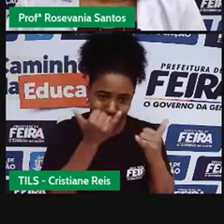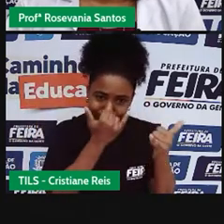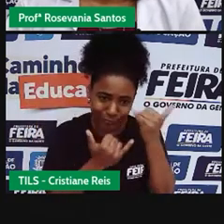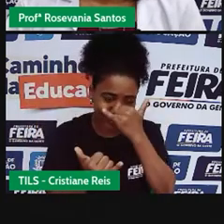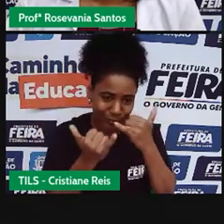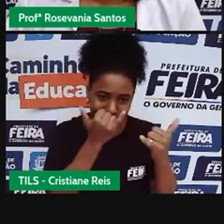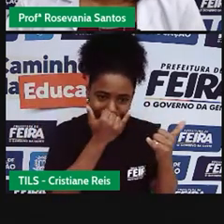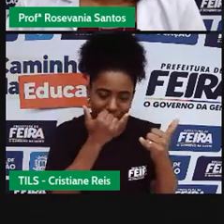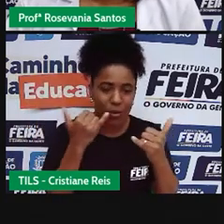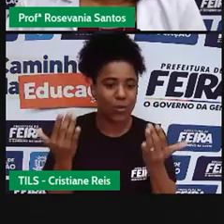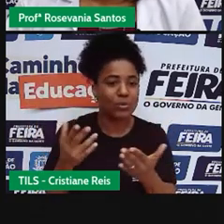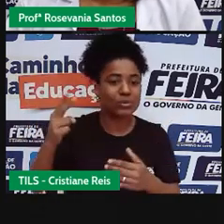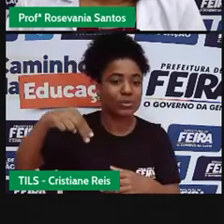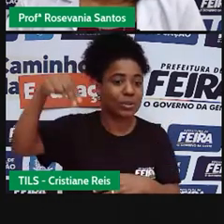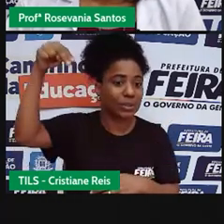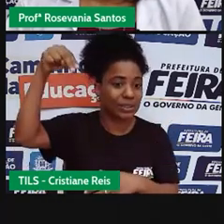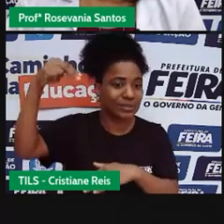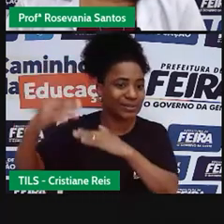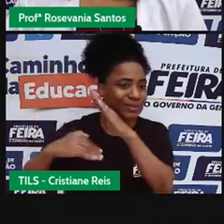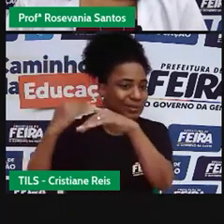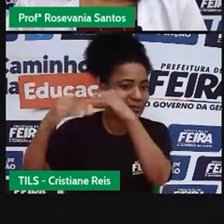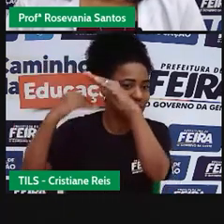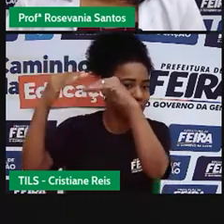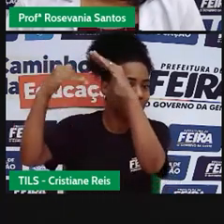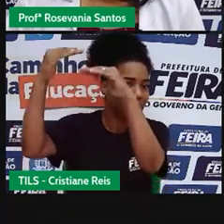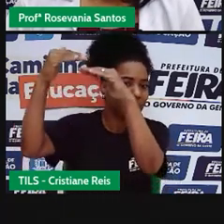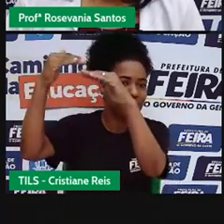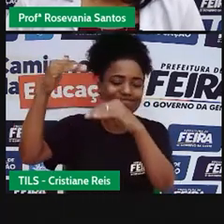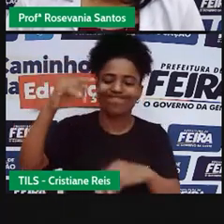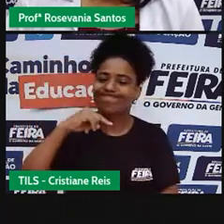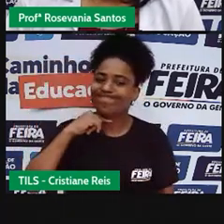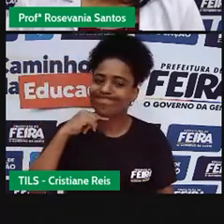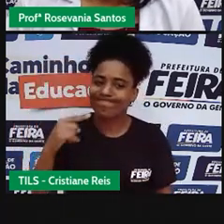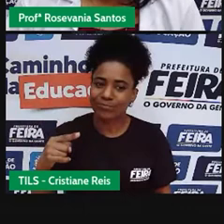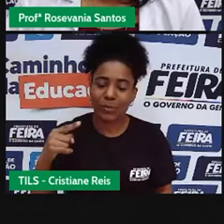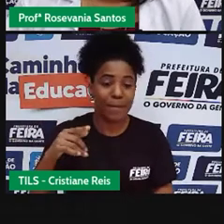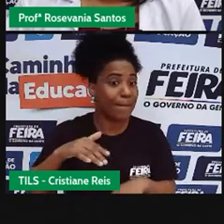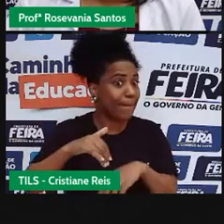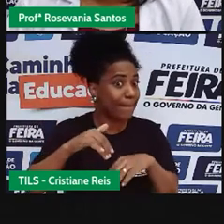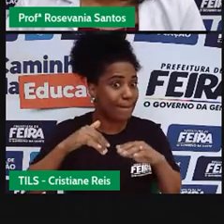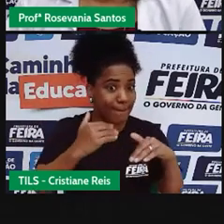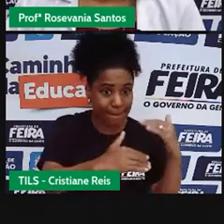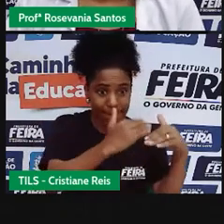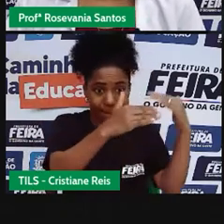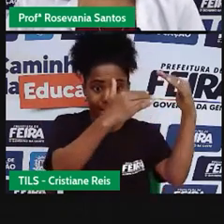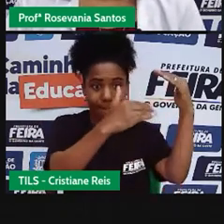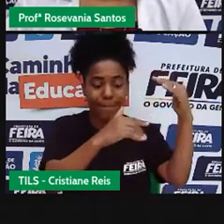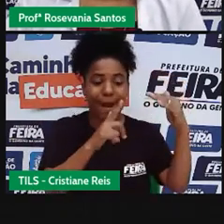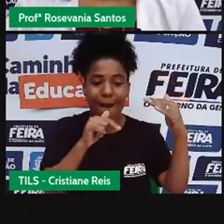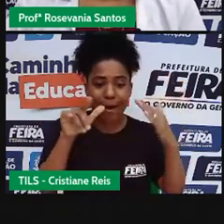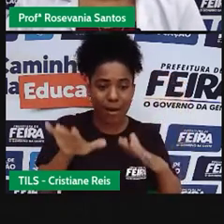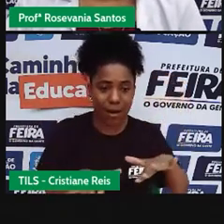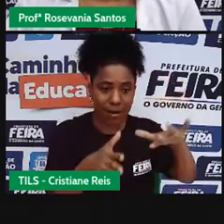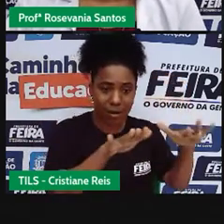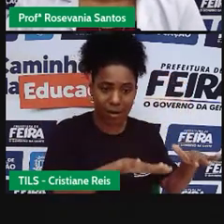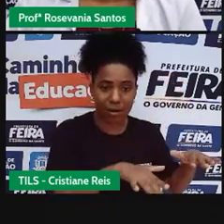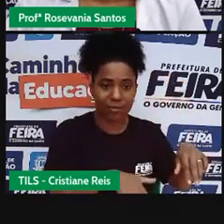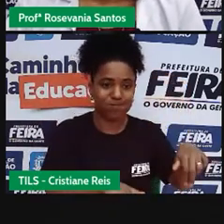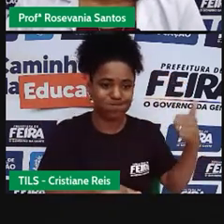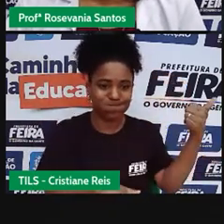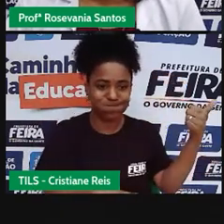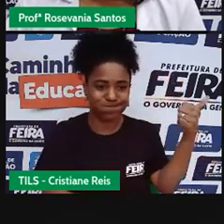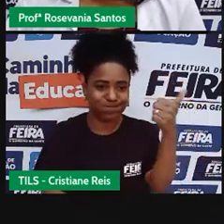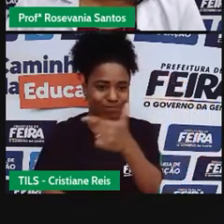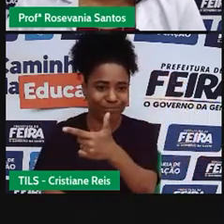tem um desenvolvimento maior do litoral, mas que ainda precisa ser feita muita coisa aqui na parte mais